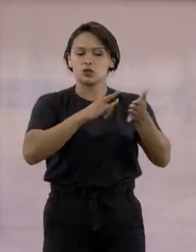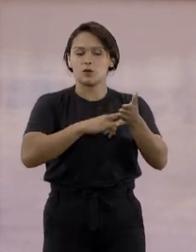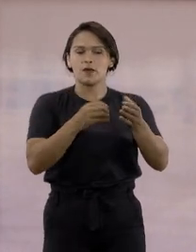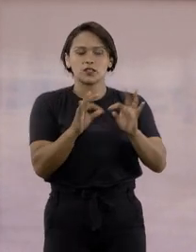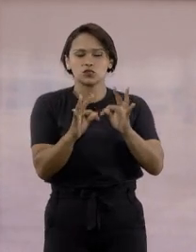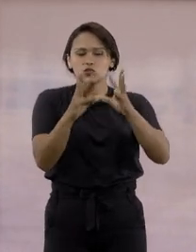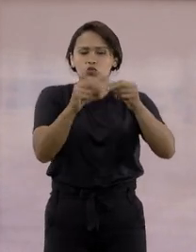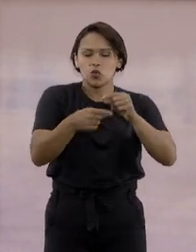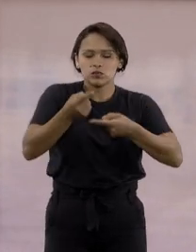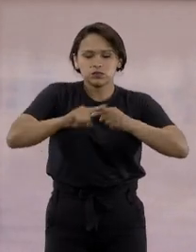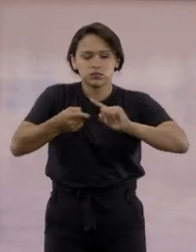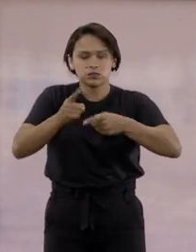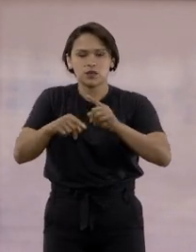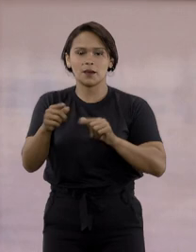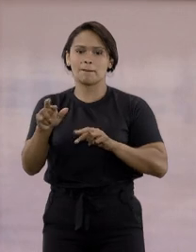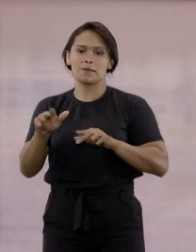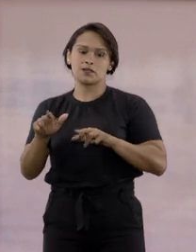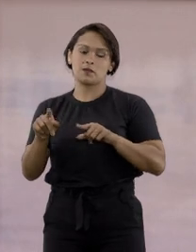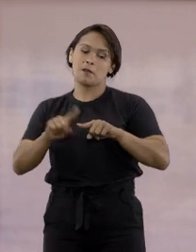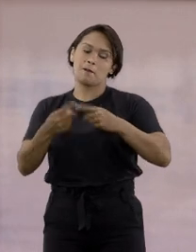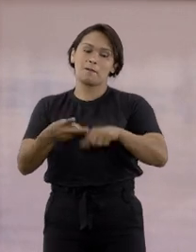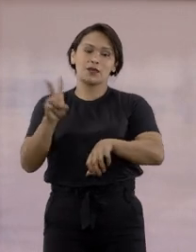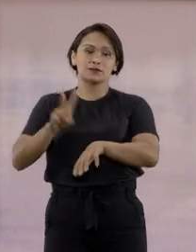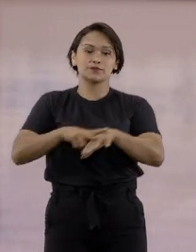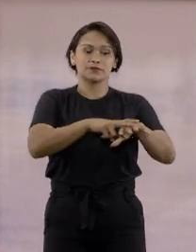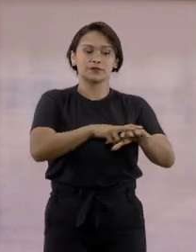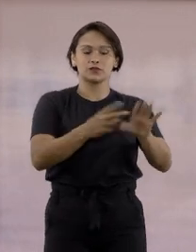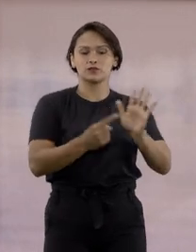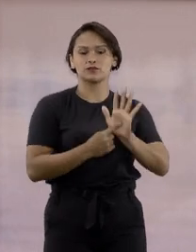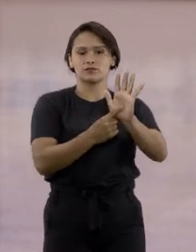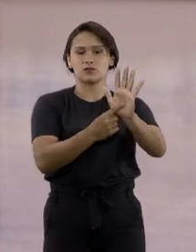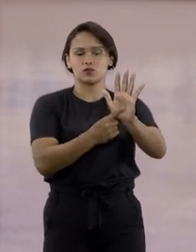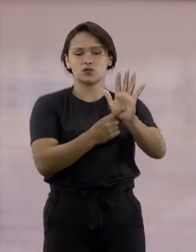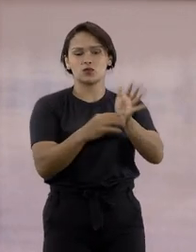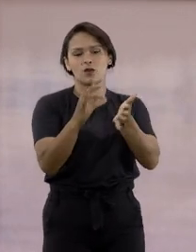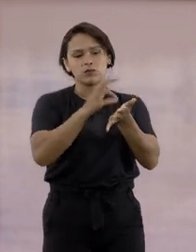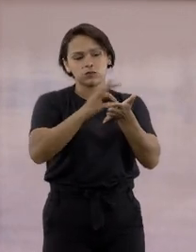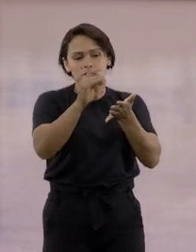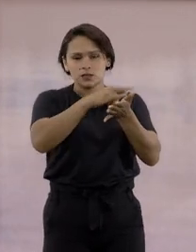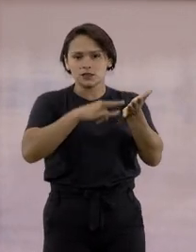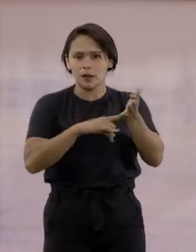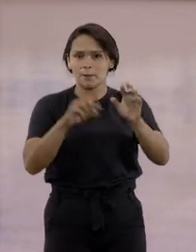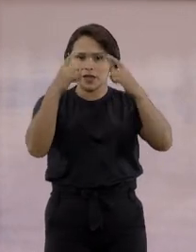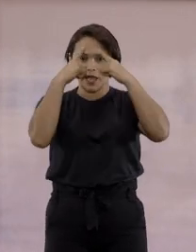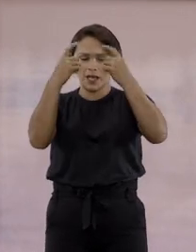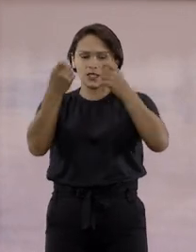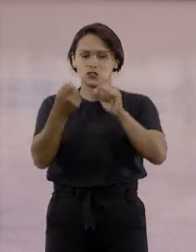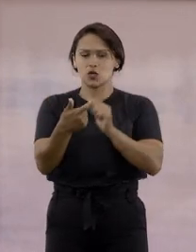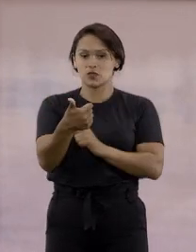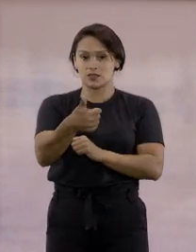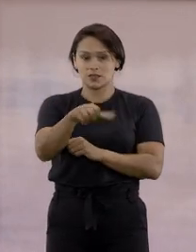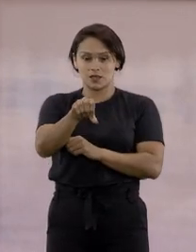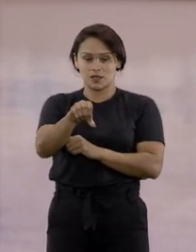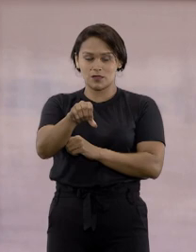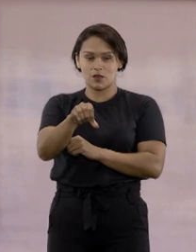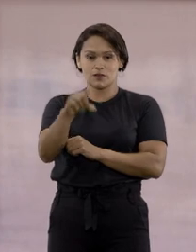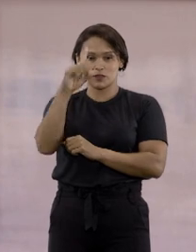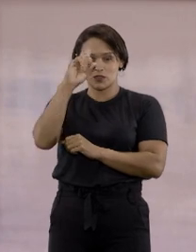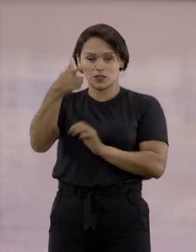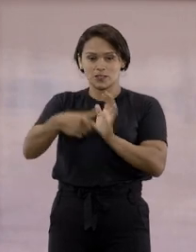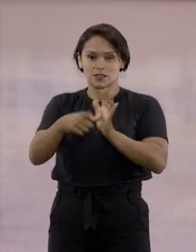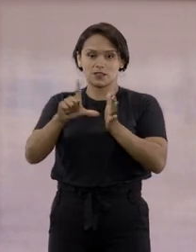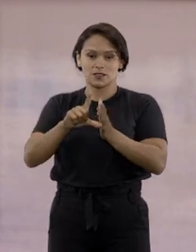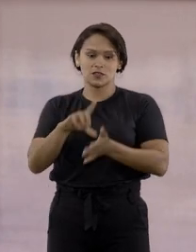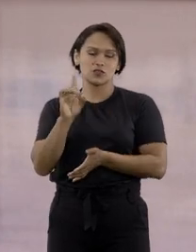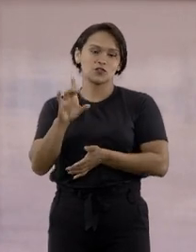deixado todos os bens para as irmãs, mas o viúvo apresentou um testamento registrado em cartório 19 dias antes da alegação da irmã, no